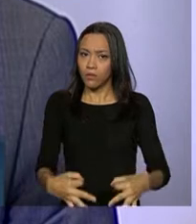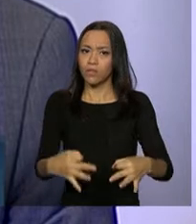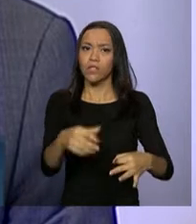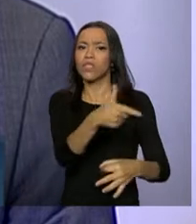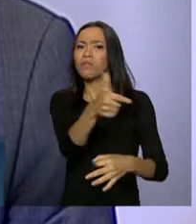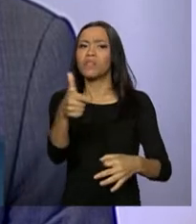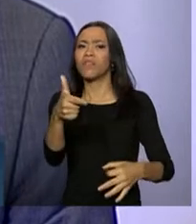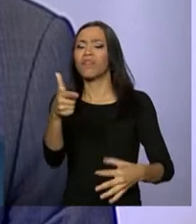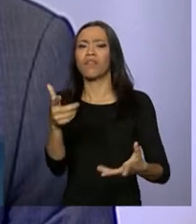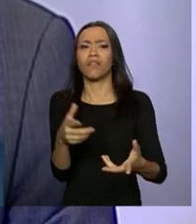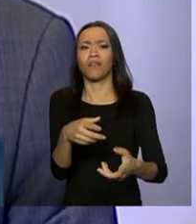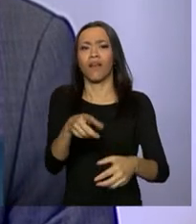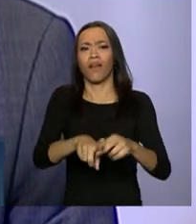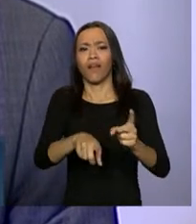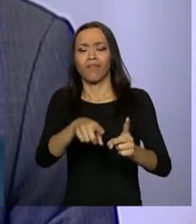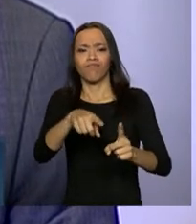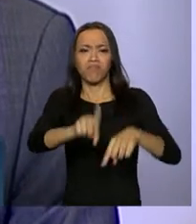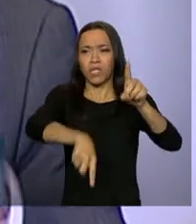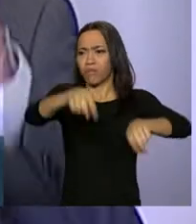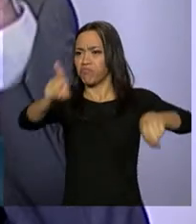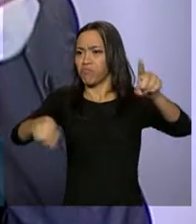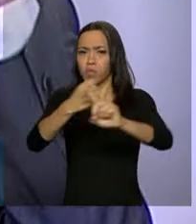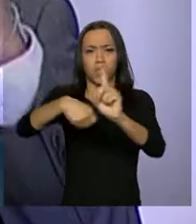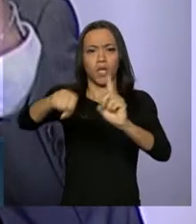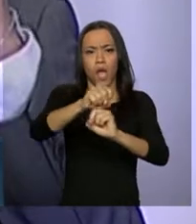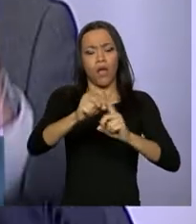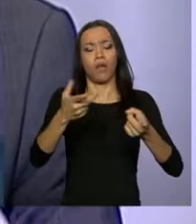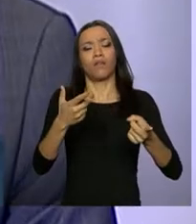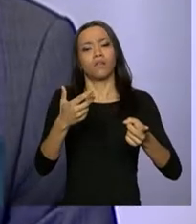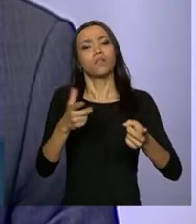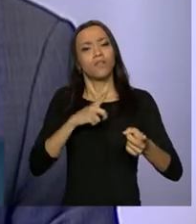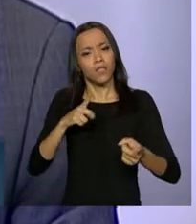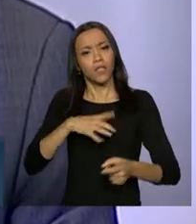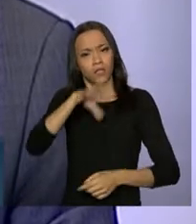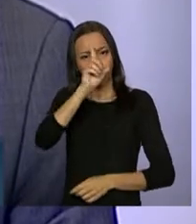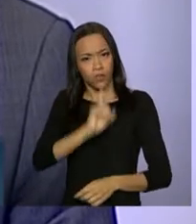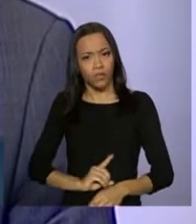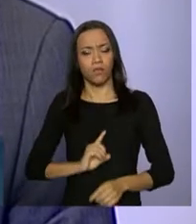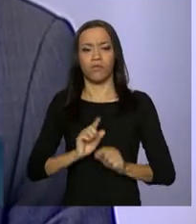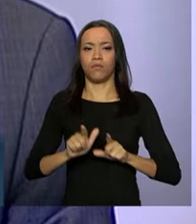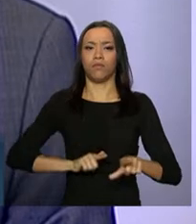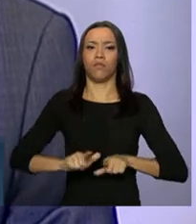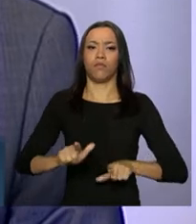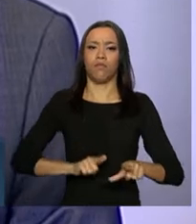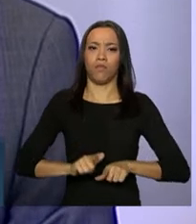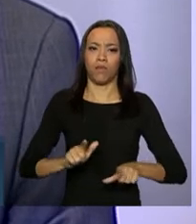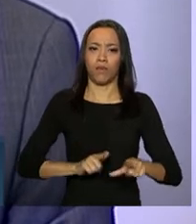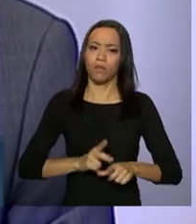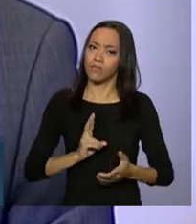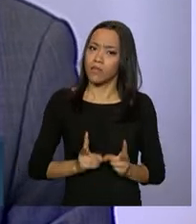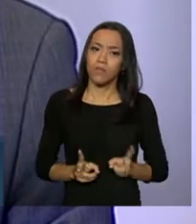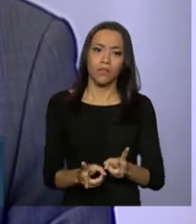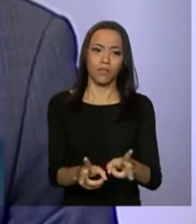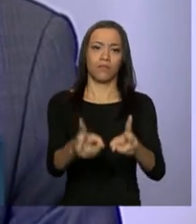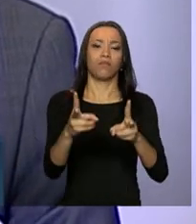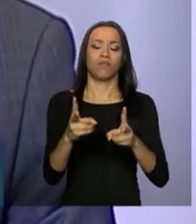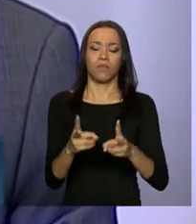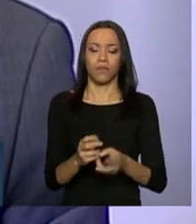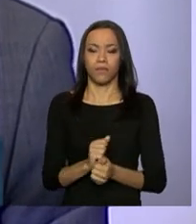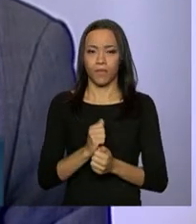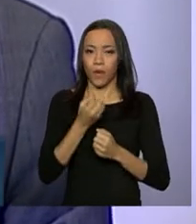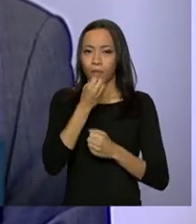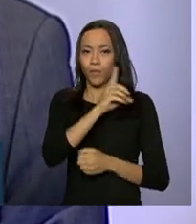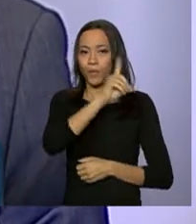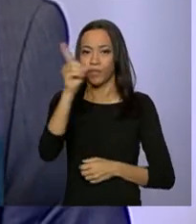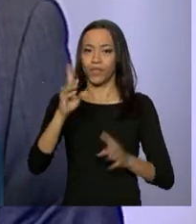trabalhadores laborando com liberdade e dignidade, seja cada vez mais concreto. Bom